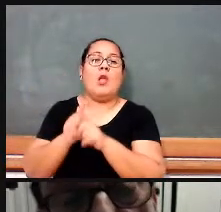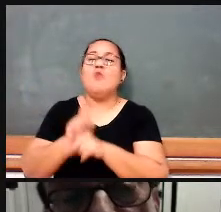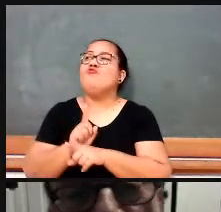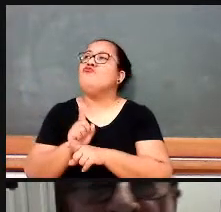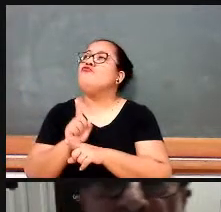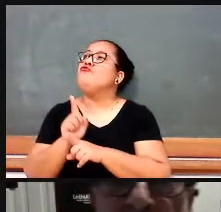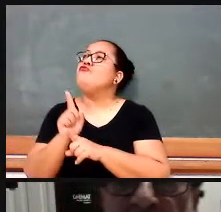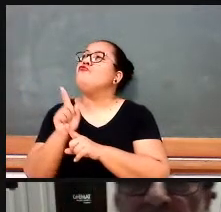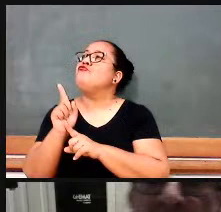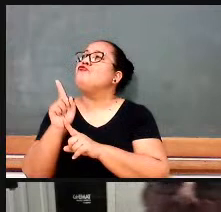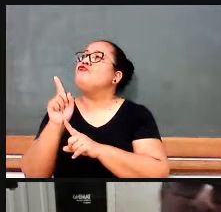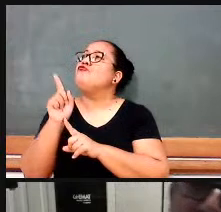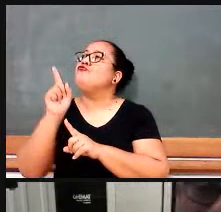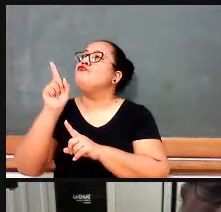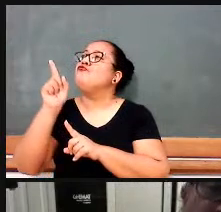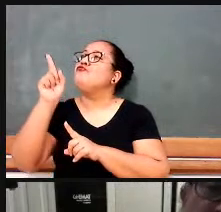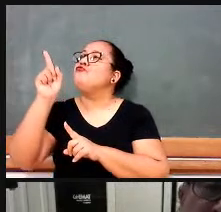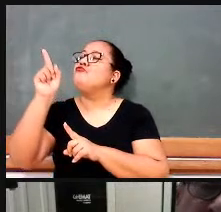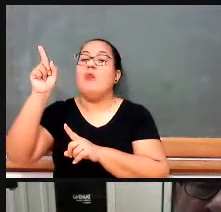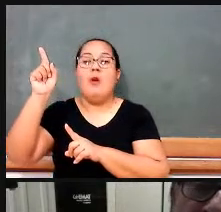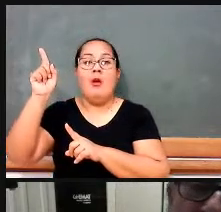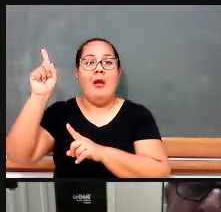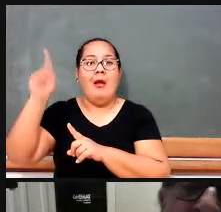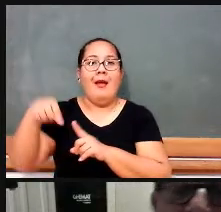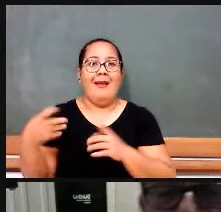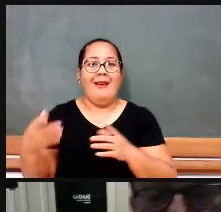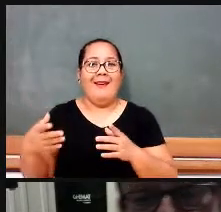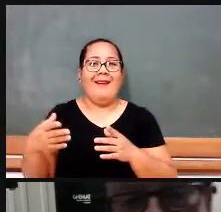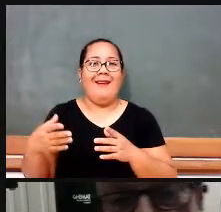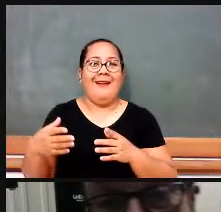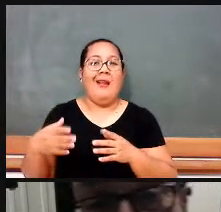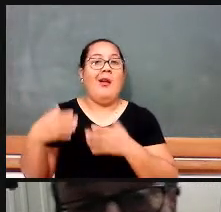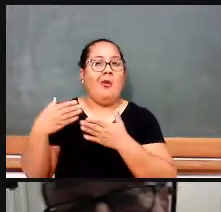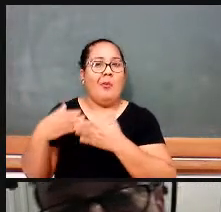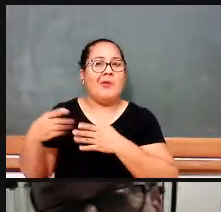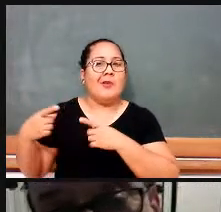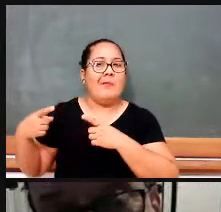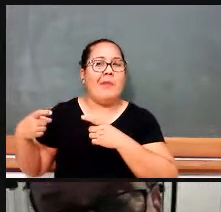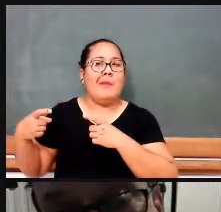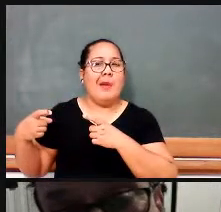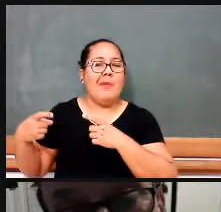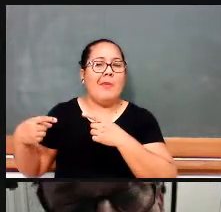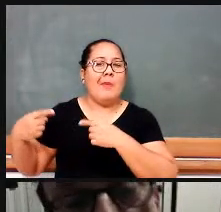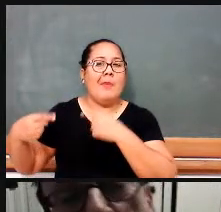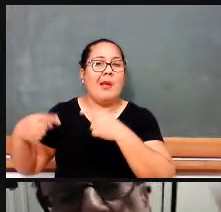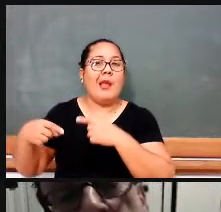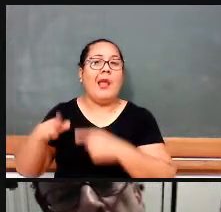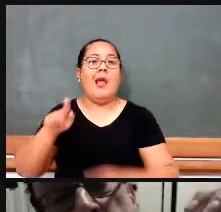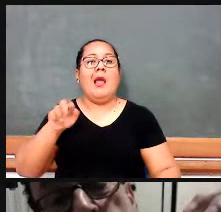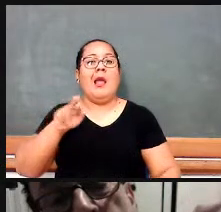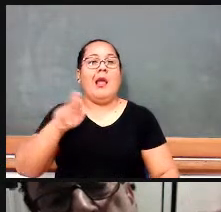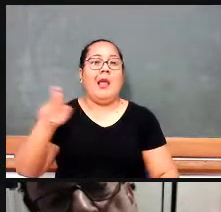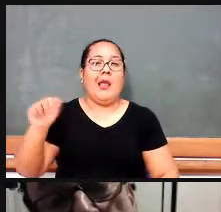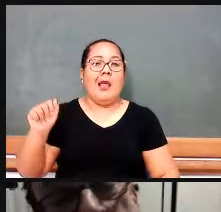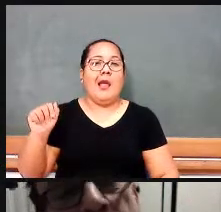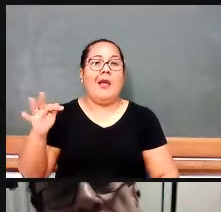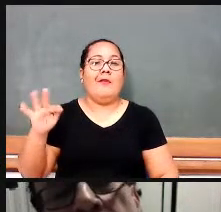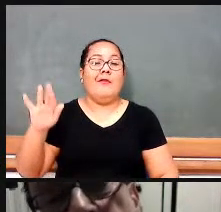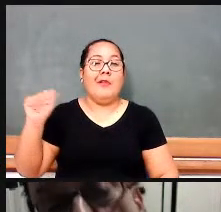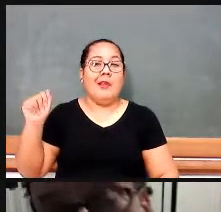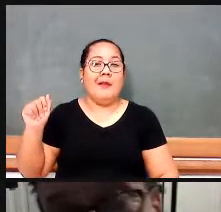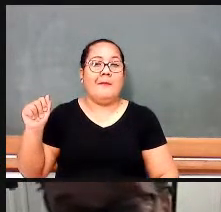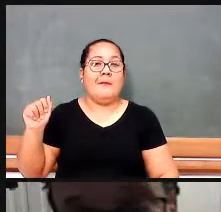espacial, aí se tinha a seguinte ideia, já se fermentava a seguinte ideia, quem dominar o espaço